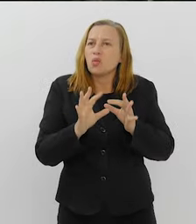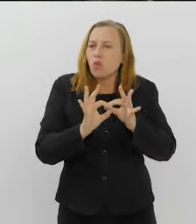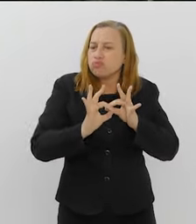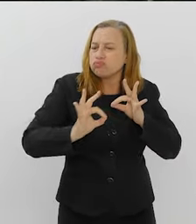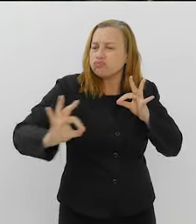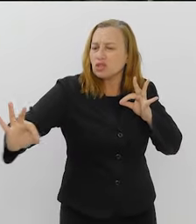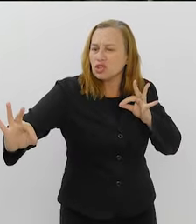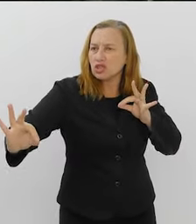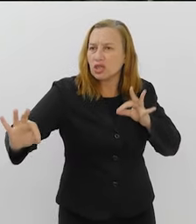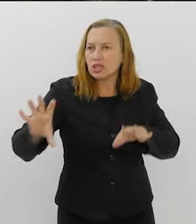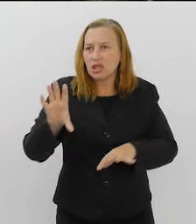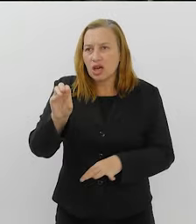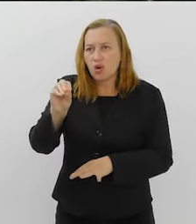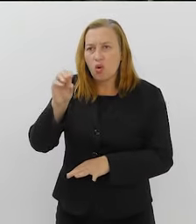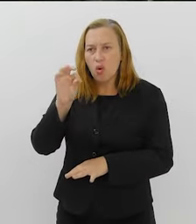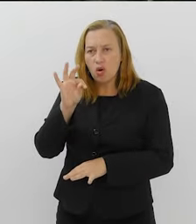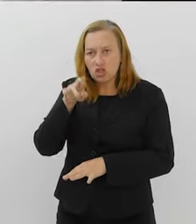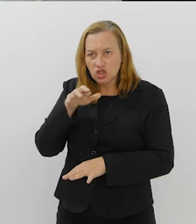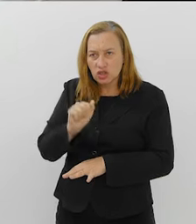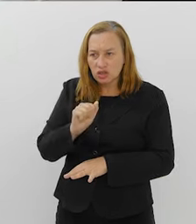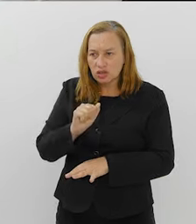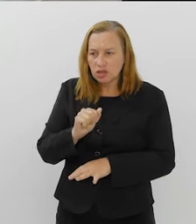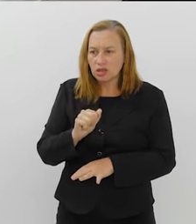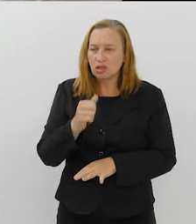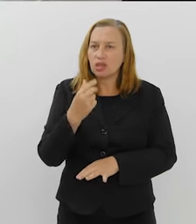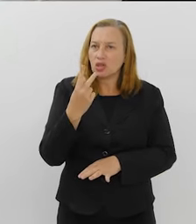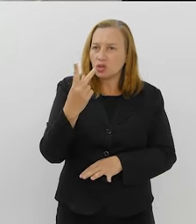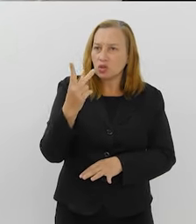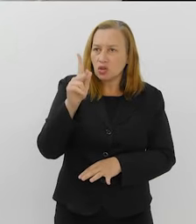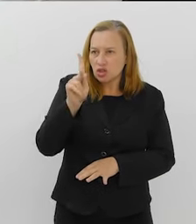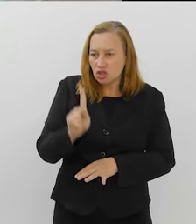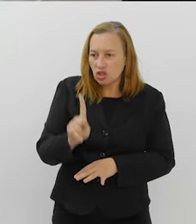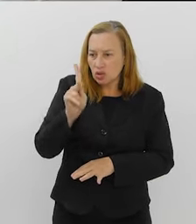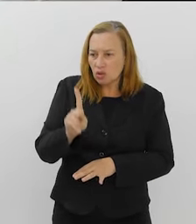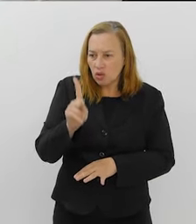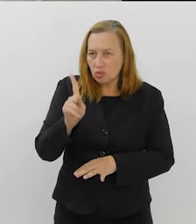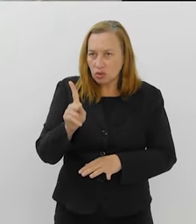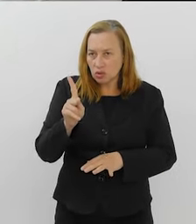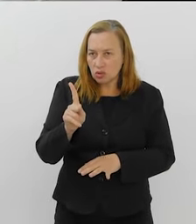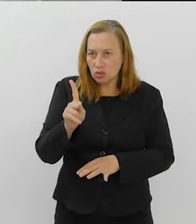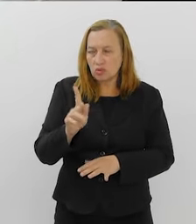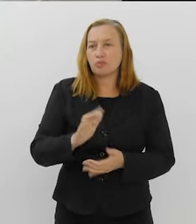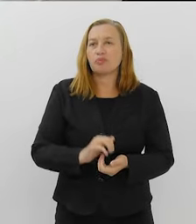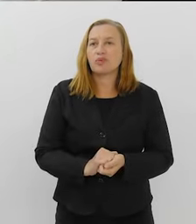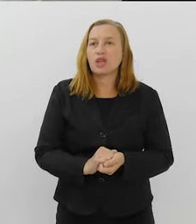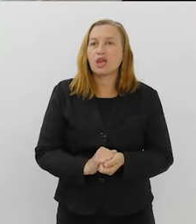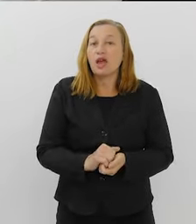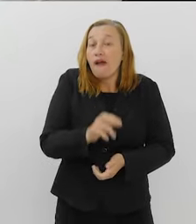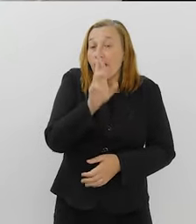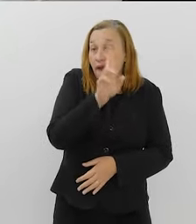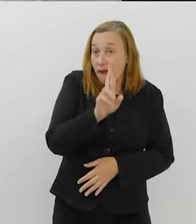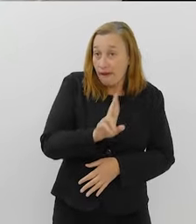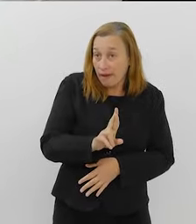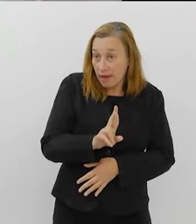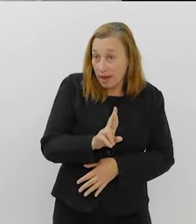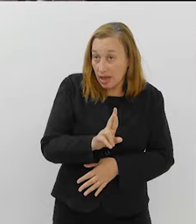distância da costa, assim? Há alguns quilômetros. Alguns quilômetros. É a associação do recreio que cedeu para a gente, mas não quer dizer que